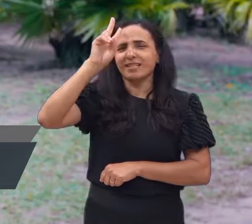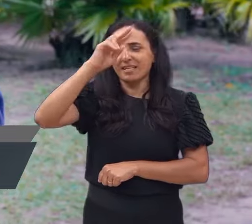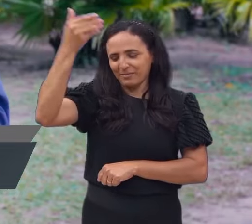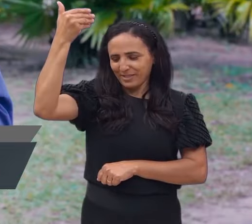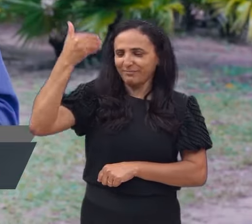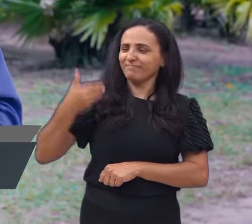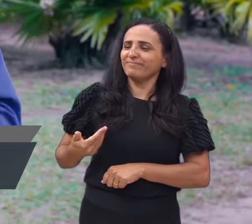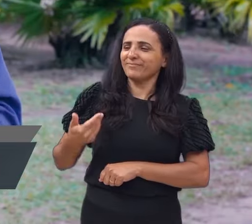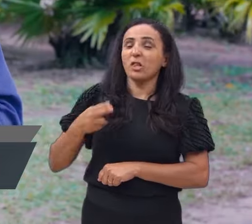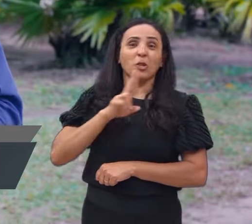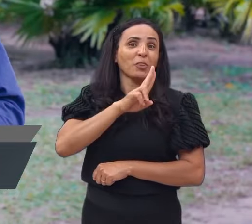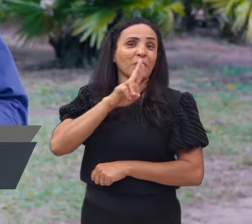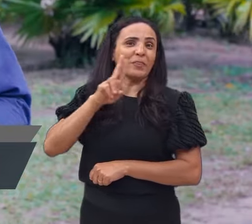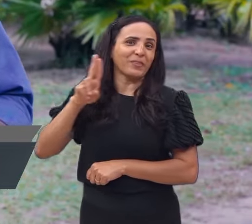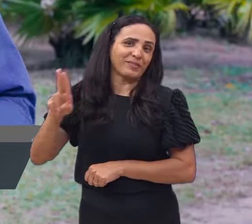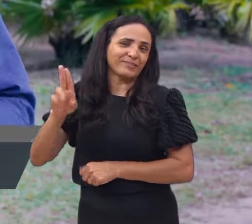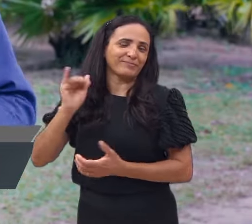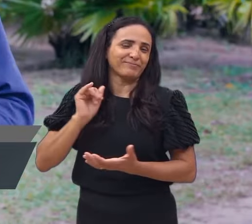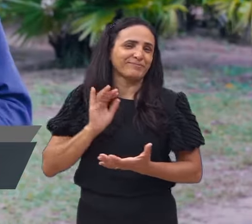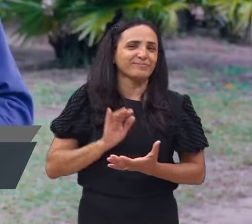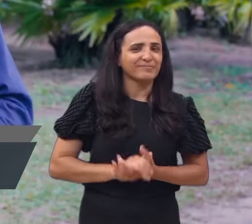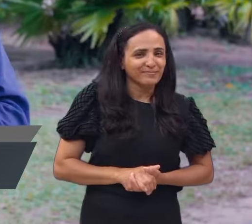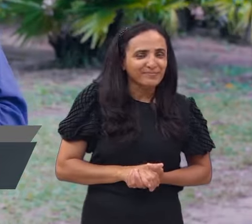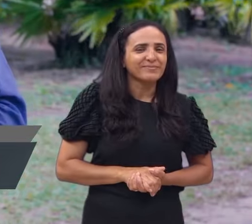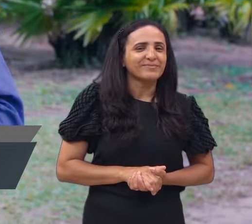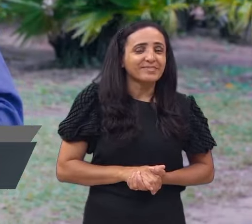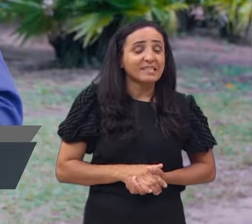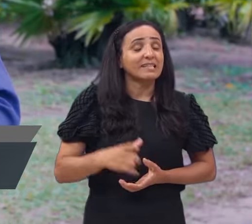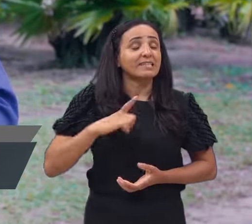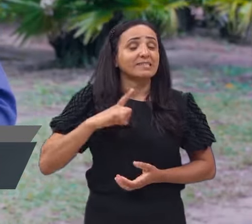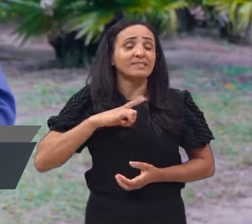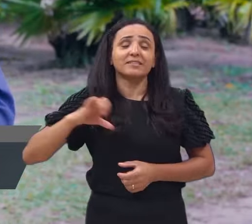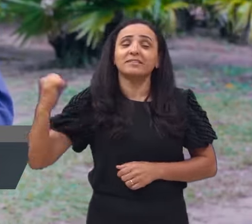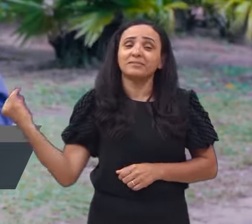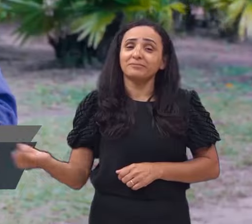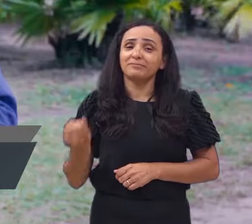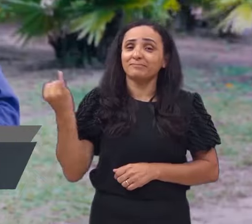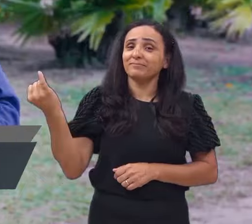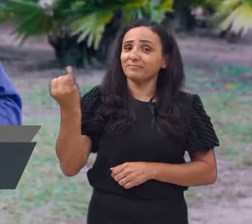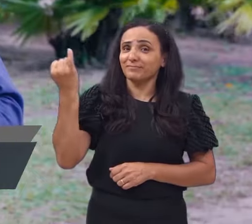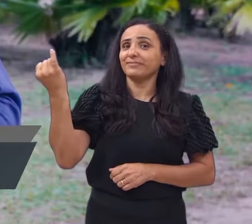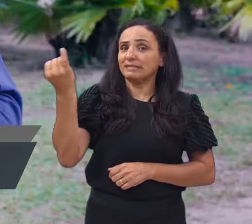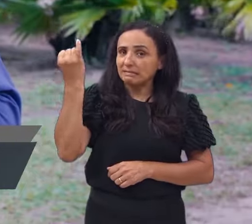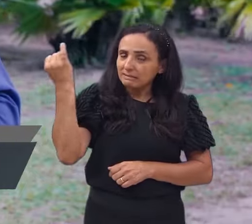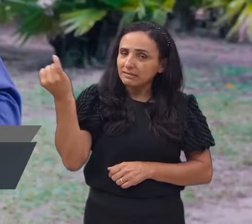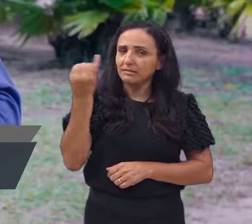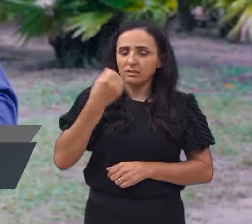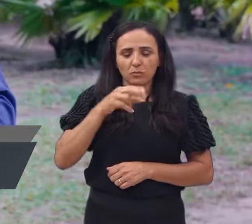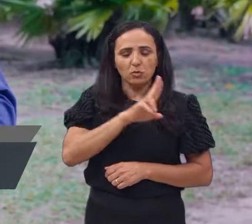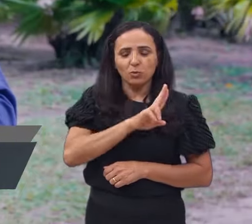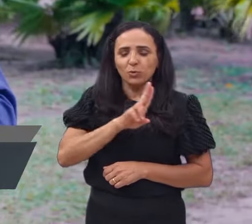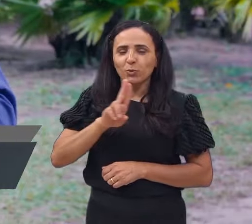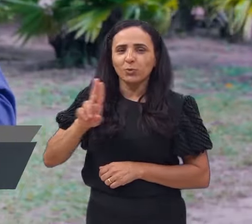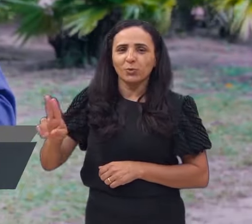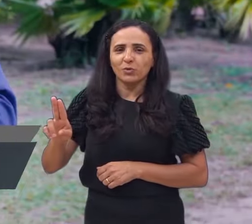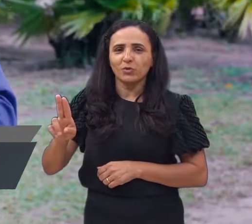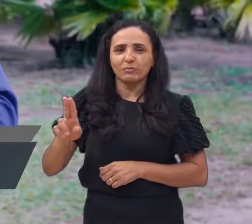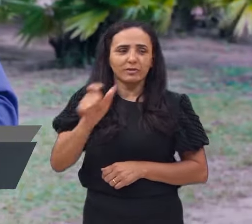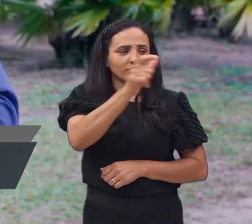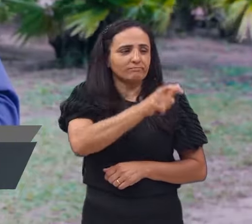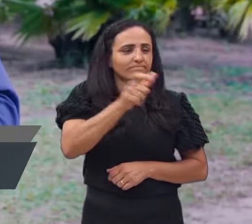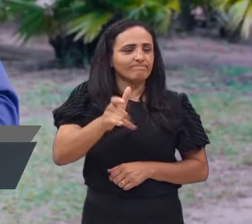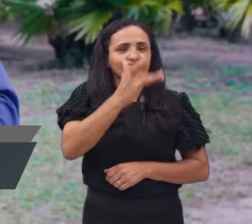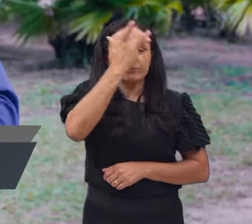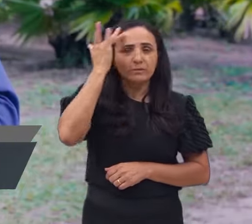lembrados, e, obviamente, essa lembrança carregará o nosso nome. Existe uma importância muito grande para o nome, porque